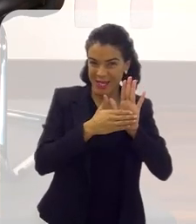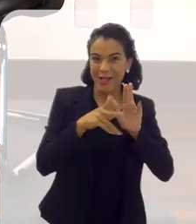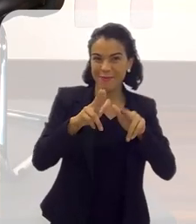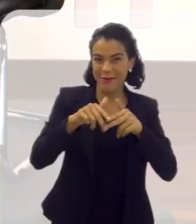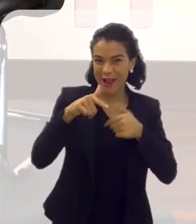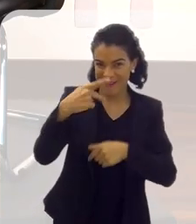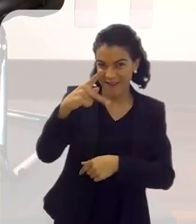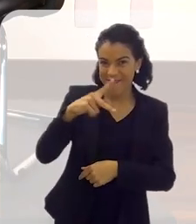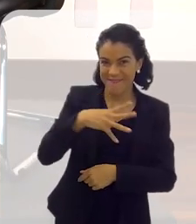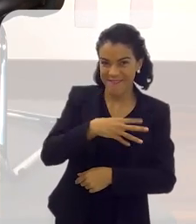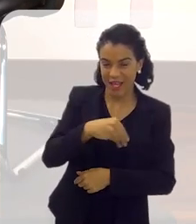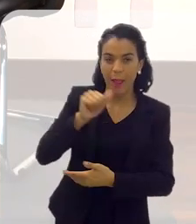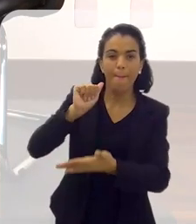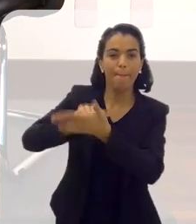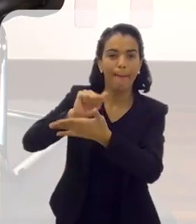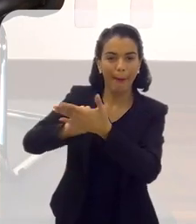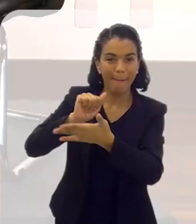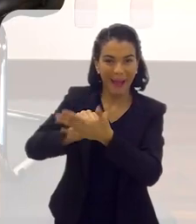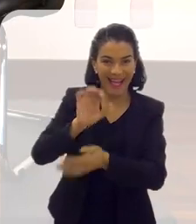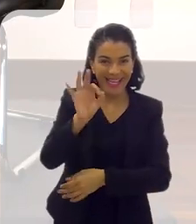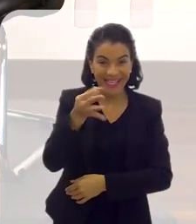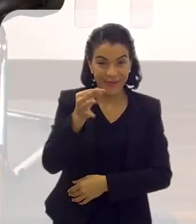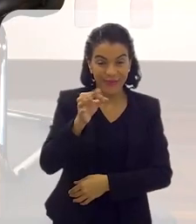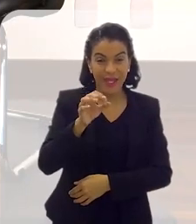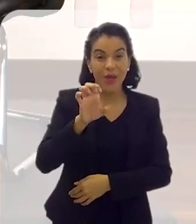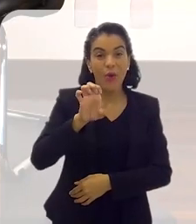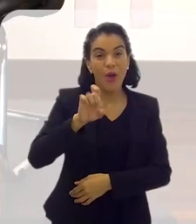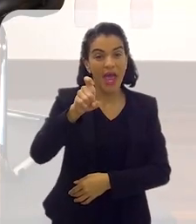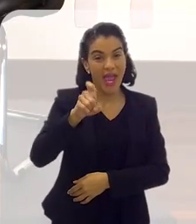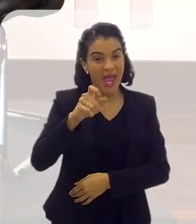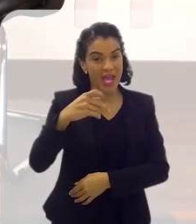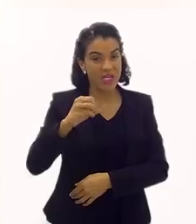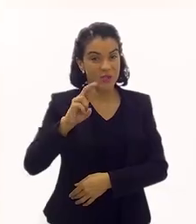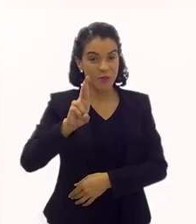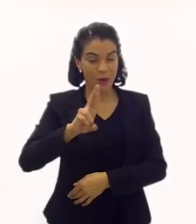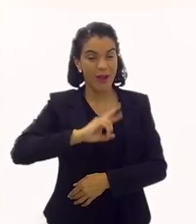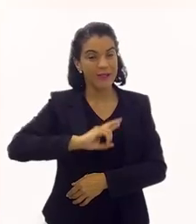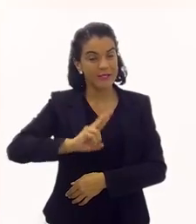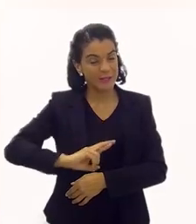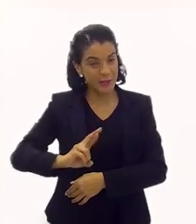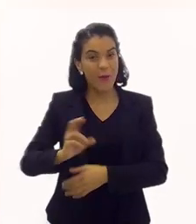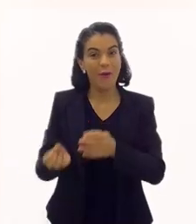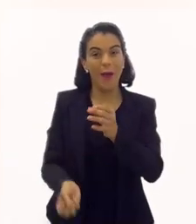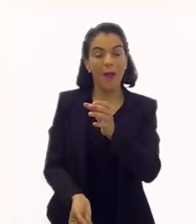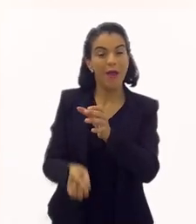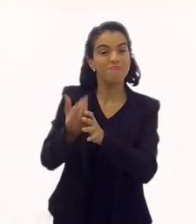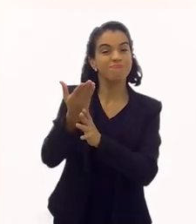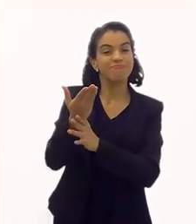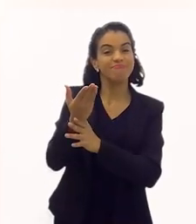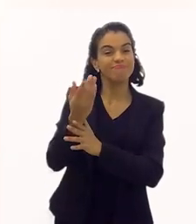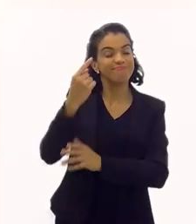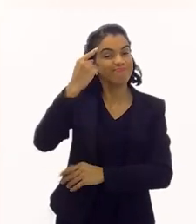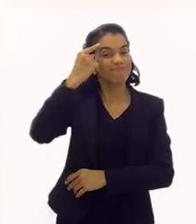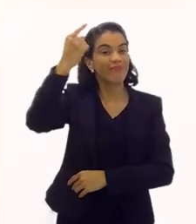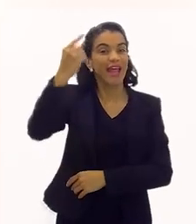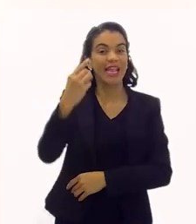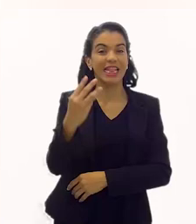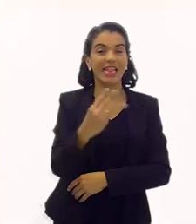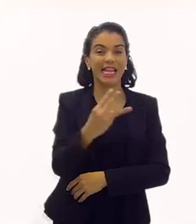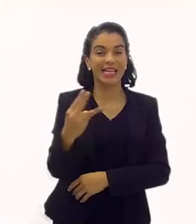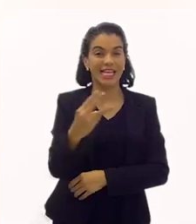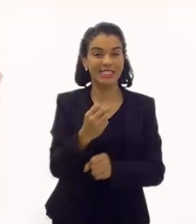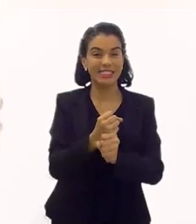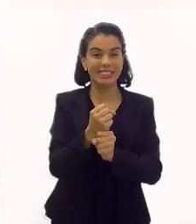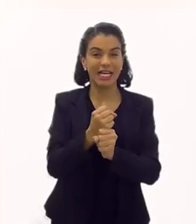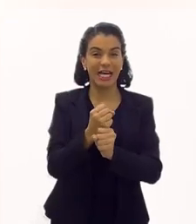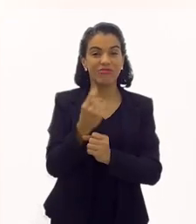nasceu com a sua filha batendo a porta. O Expo Religião nasceu quando eu já